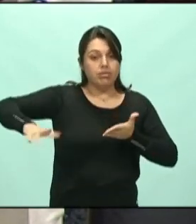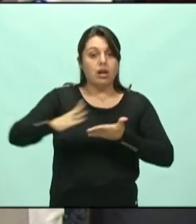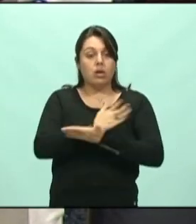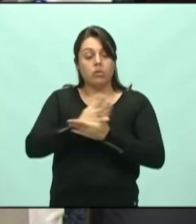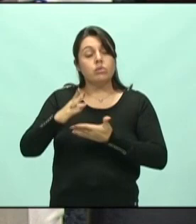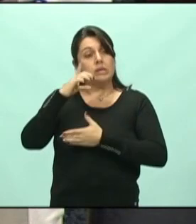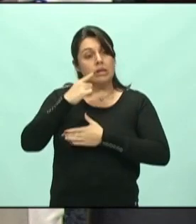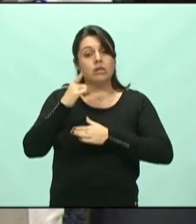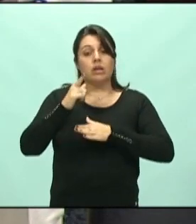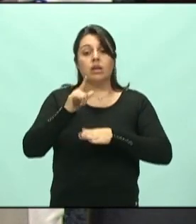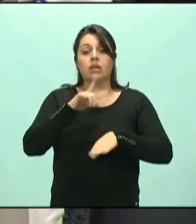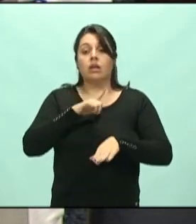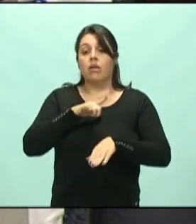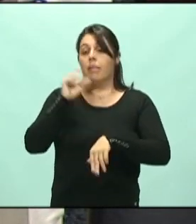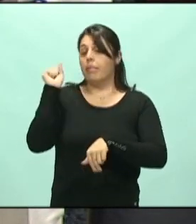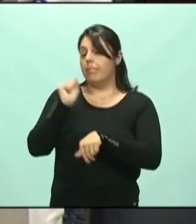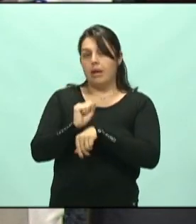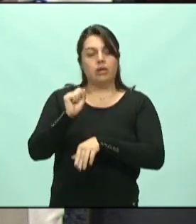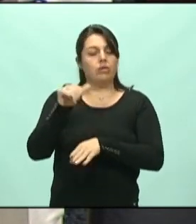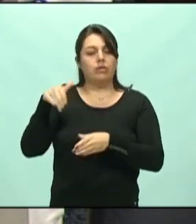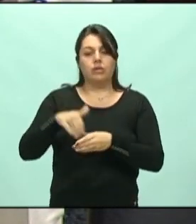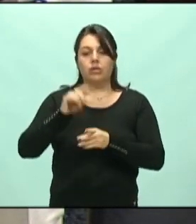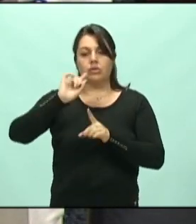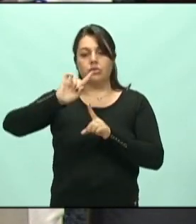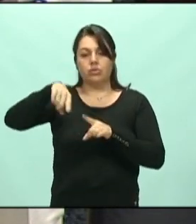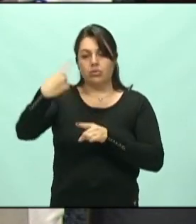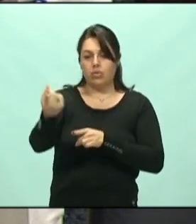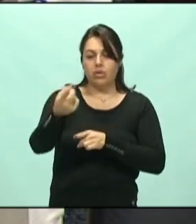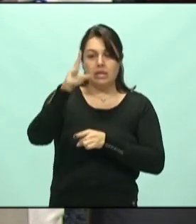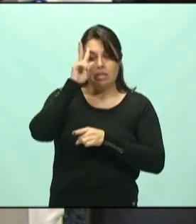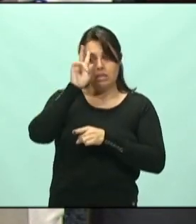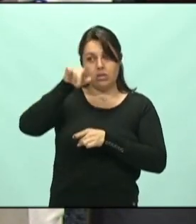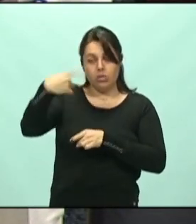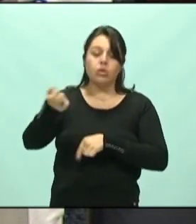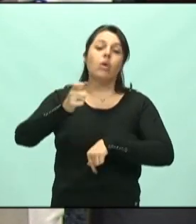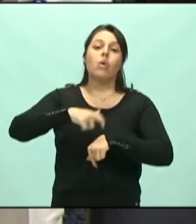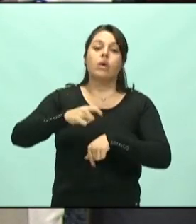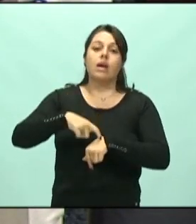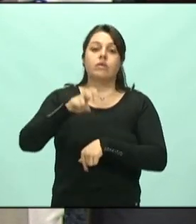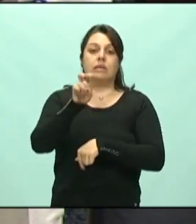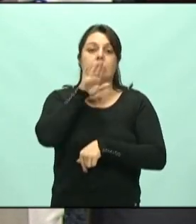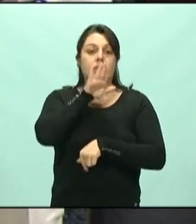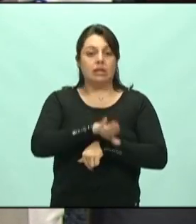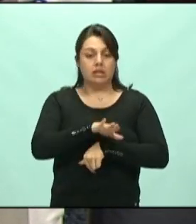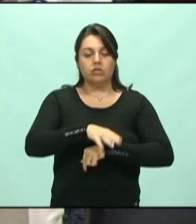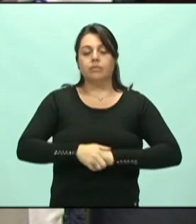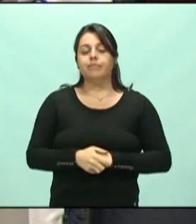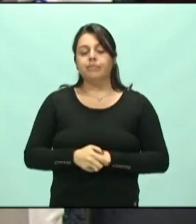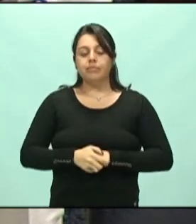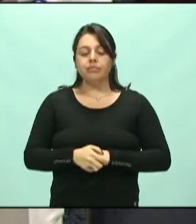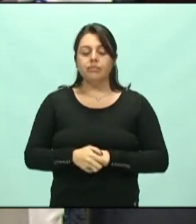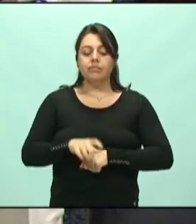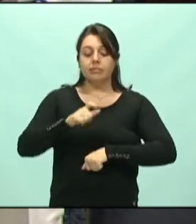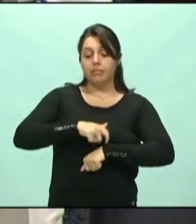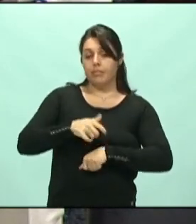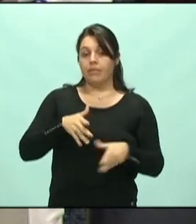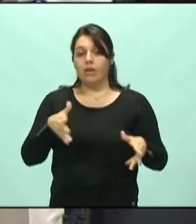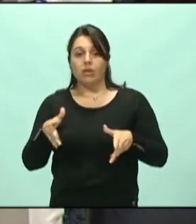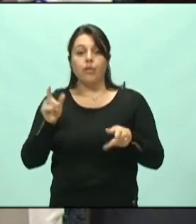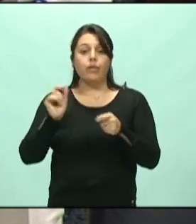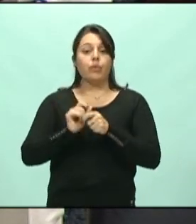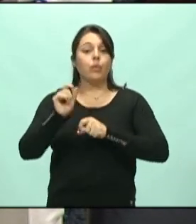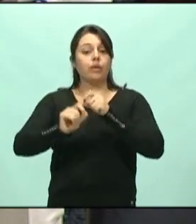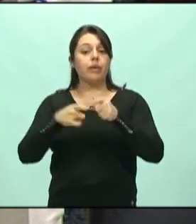houve a suspensão da votação. Vai ser votado só na próxima segunda-feira, às 17 horas. E, nesse meio tempo, foi